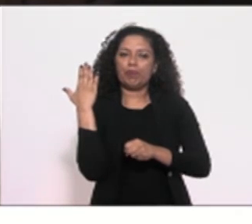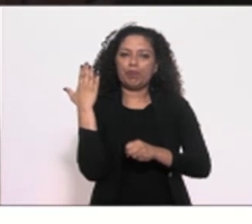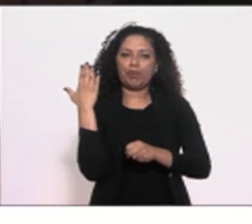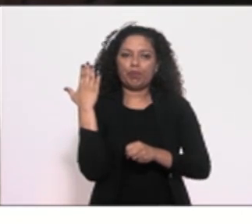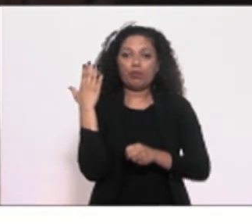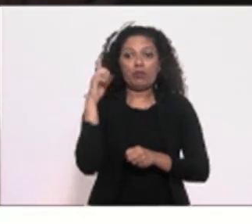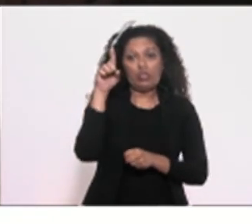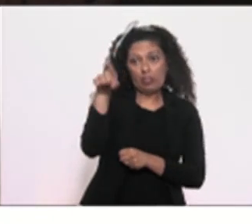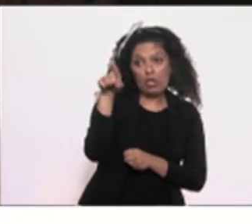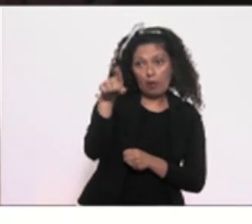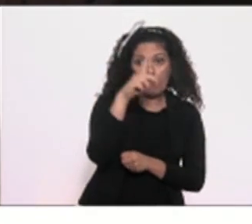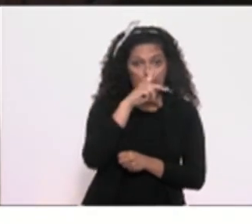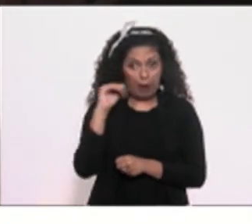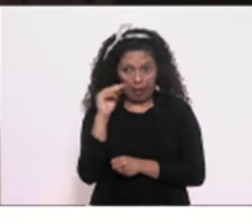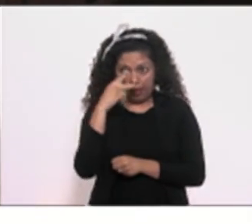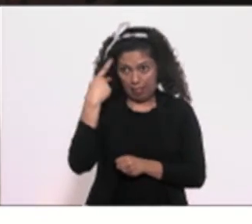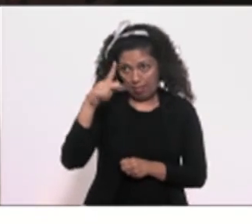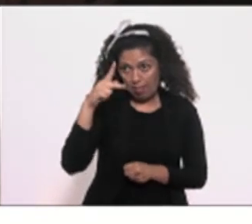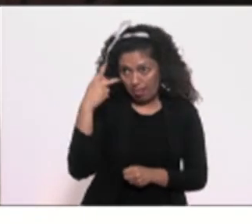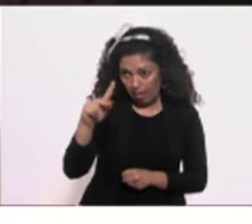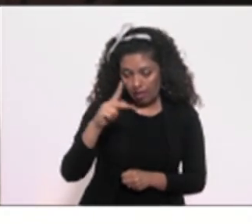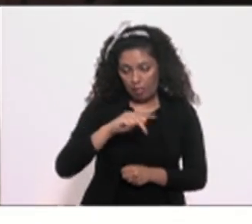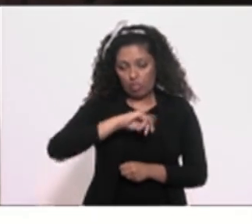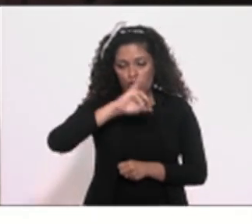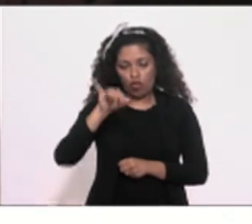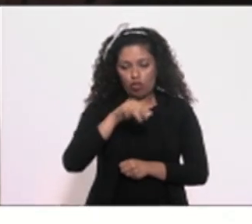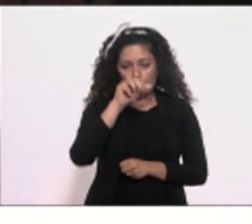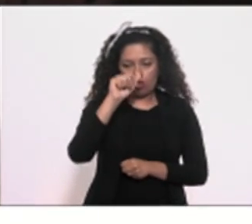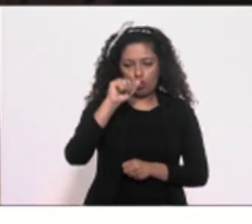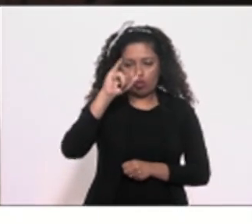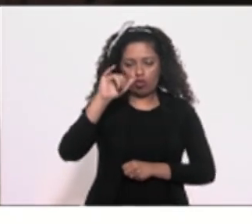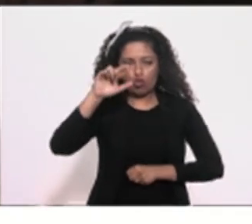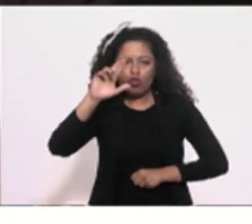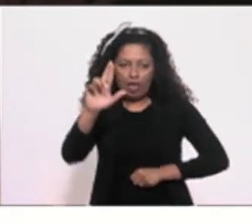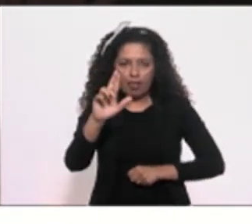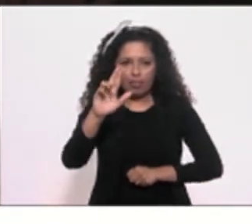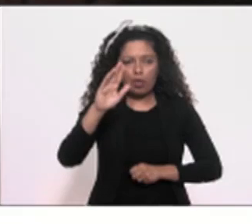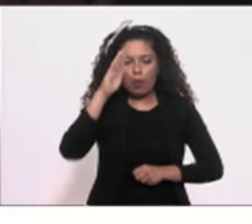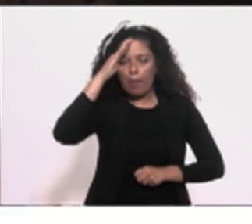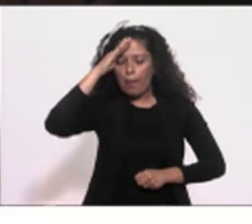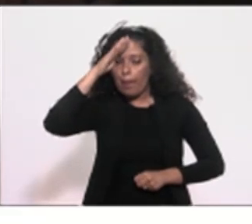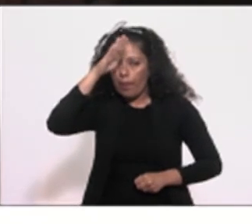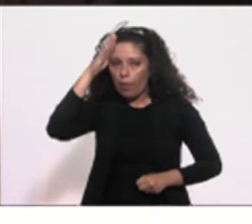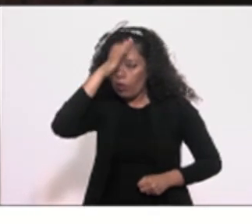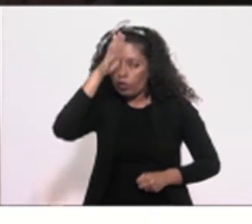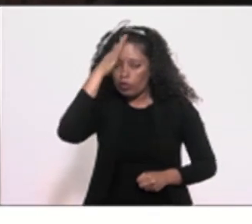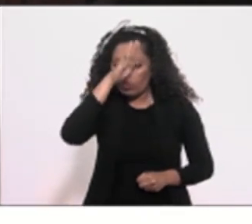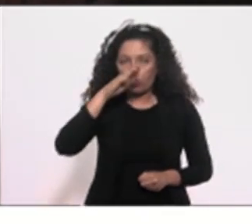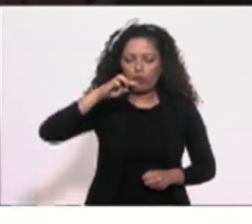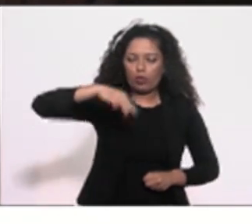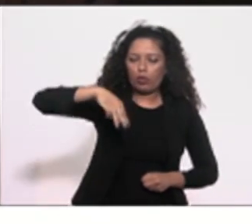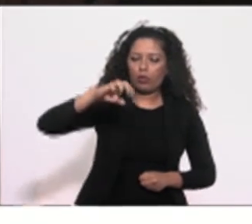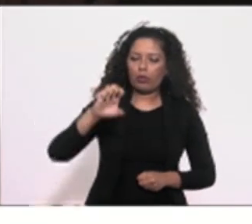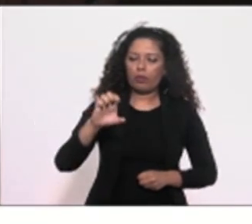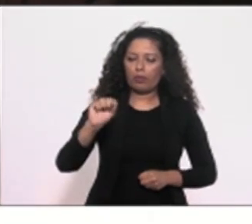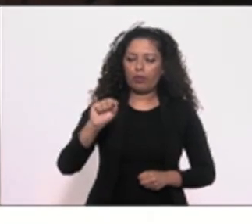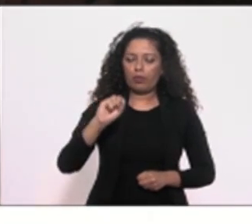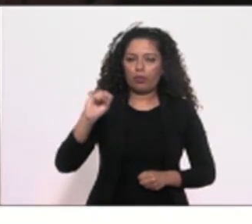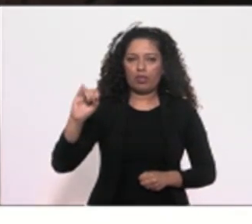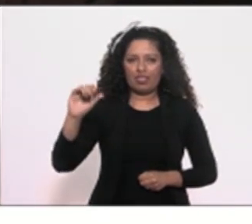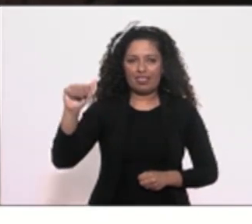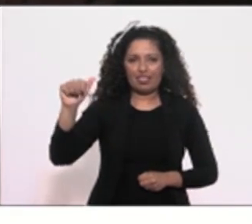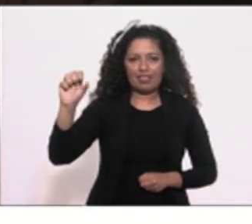Jair Messias Bolsonaro, Messias é um nome